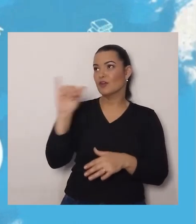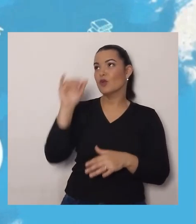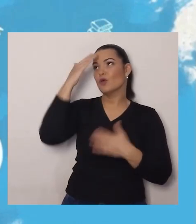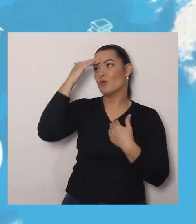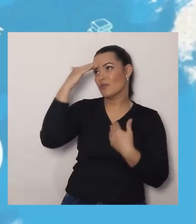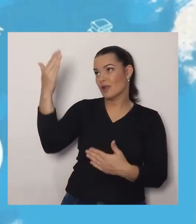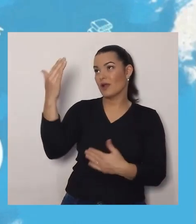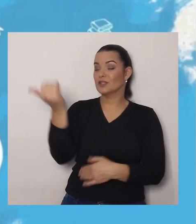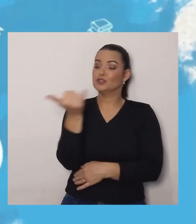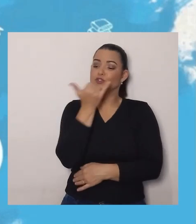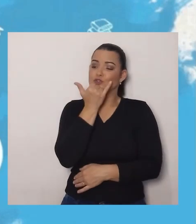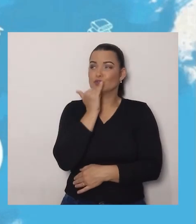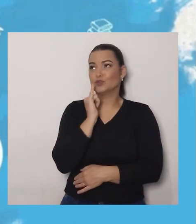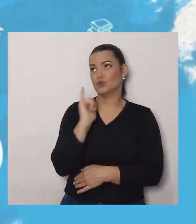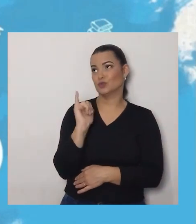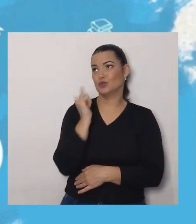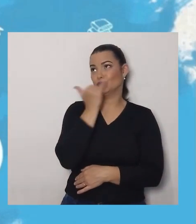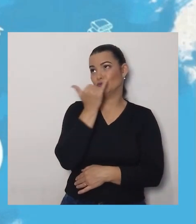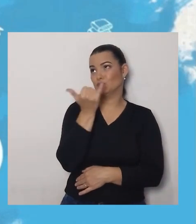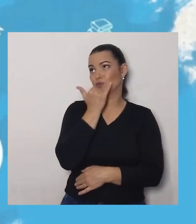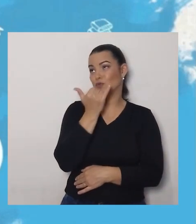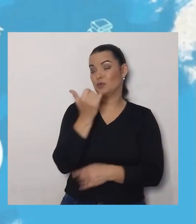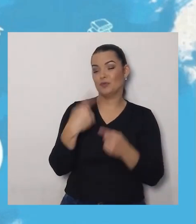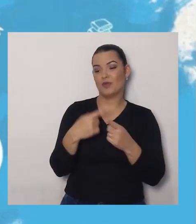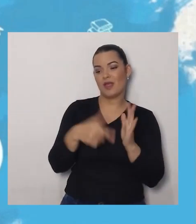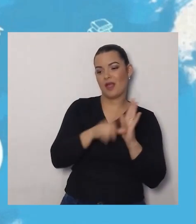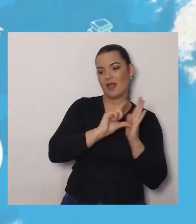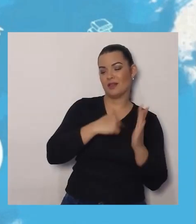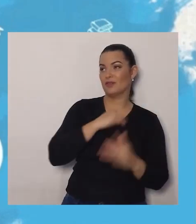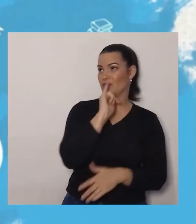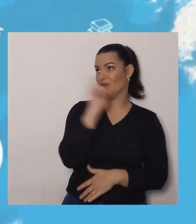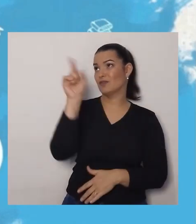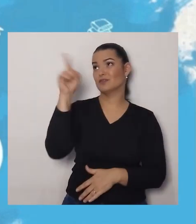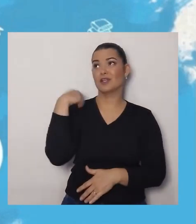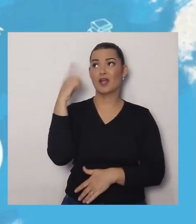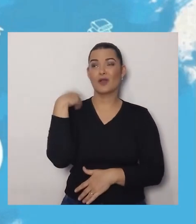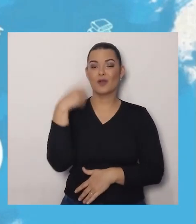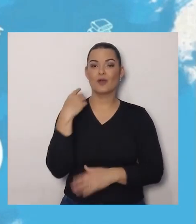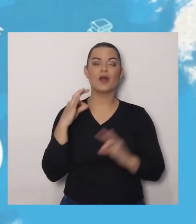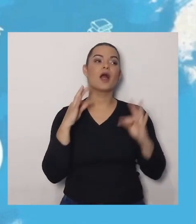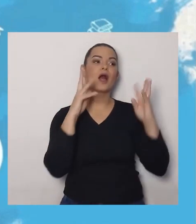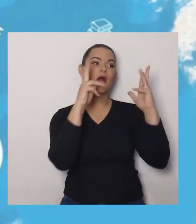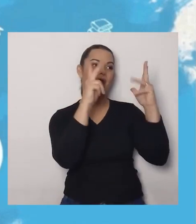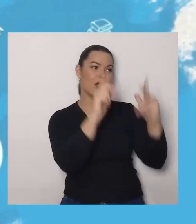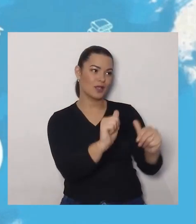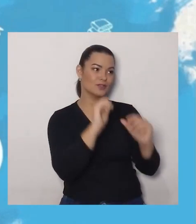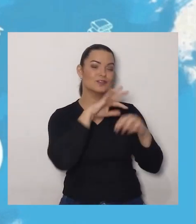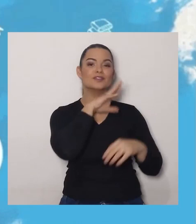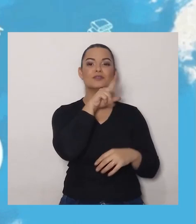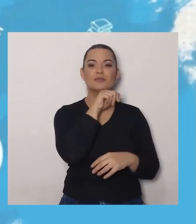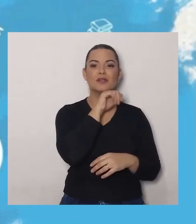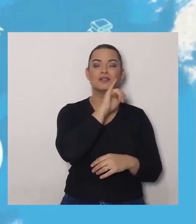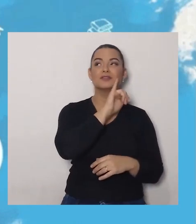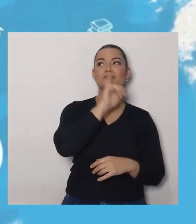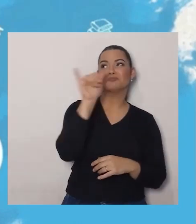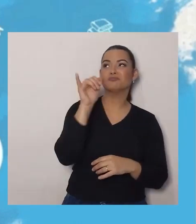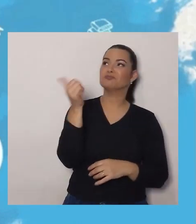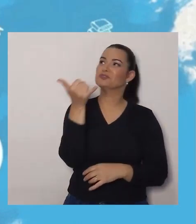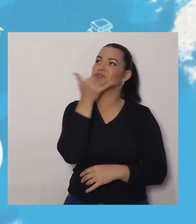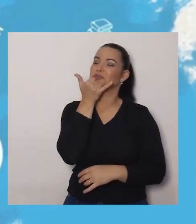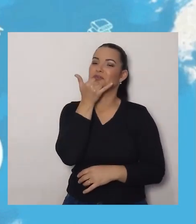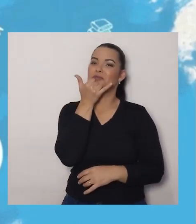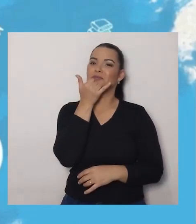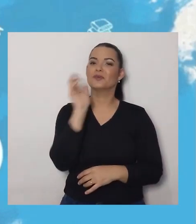Por dizer que você era louco. E todos os animais também, Pediram desculpas. E o morcego